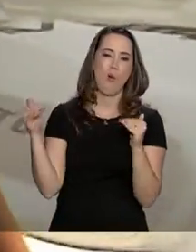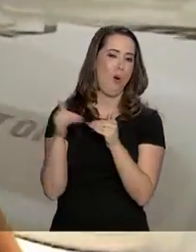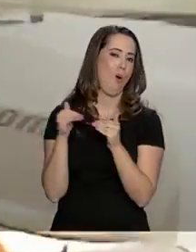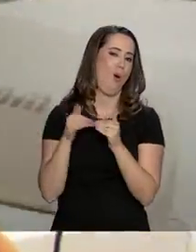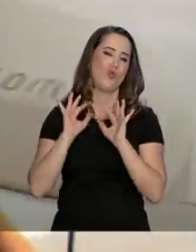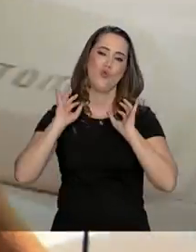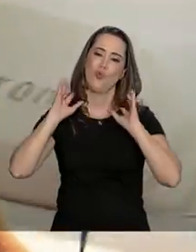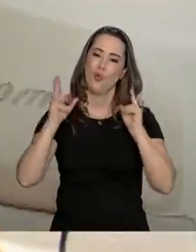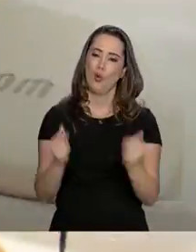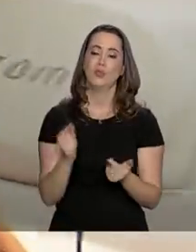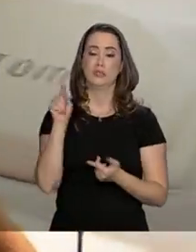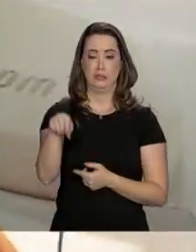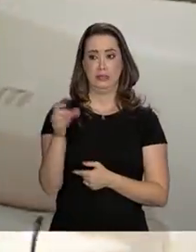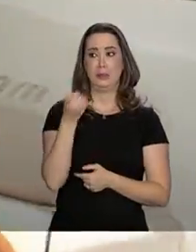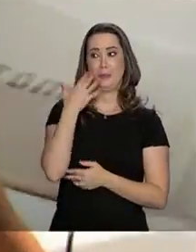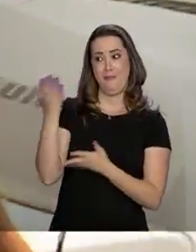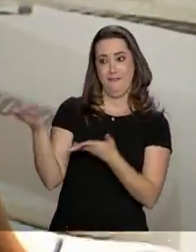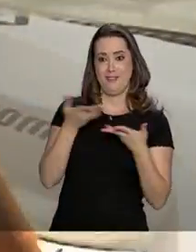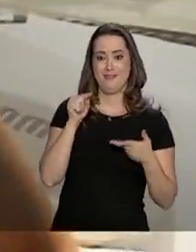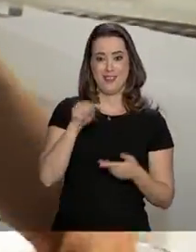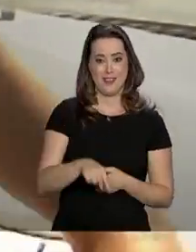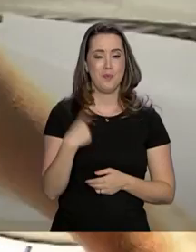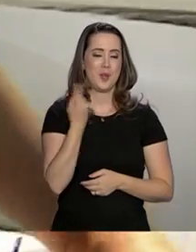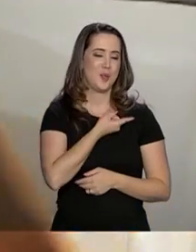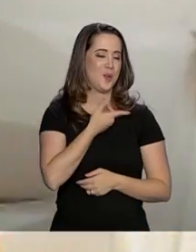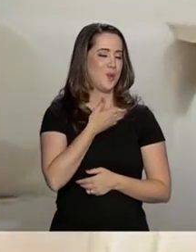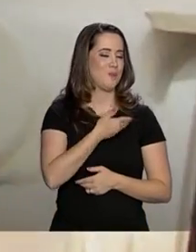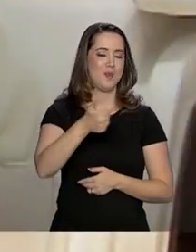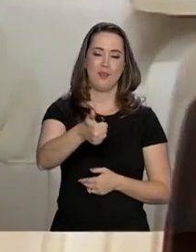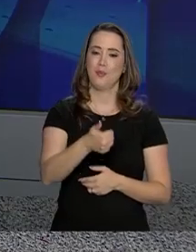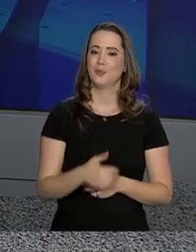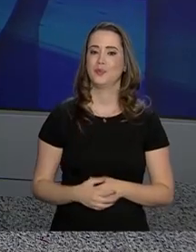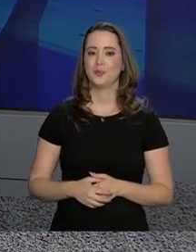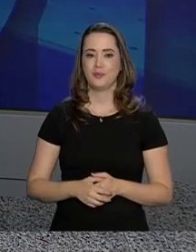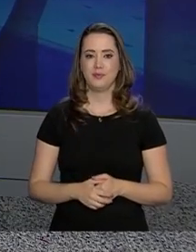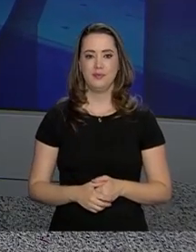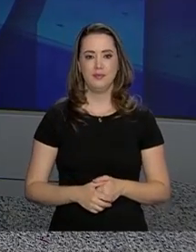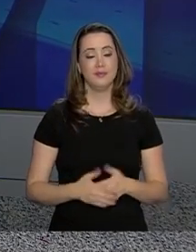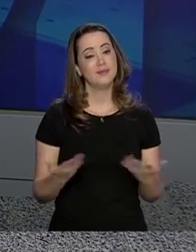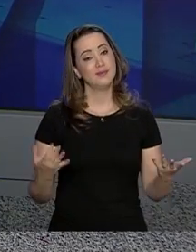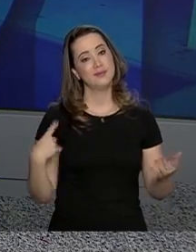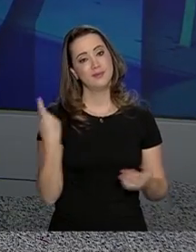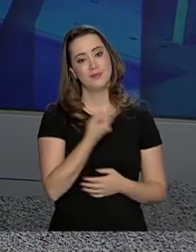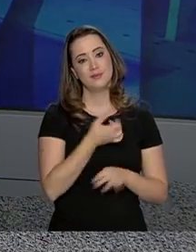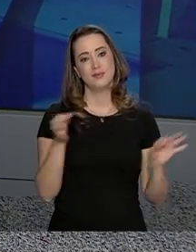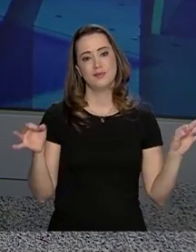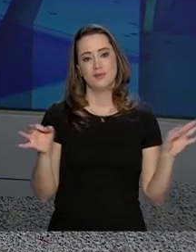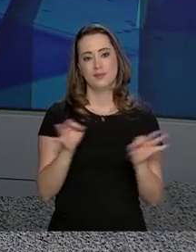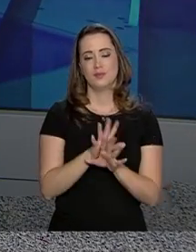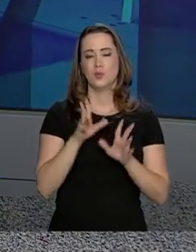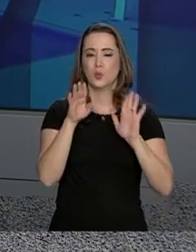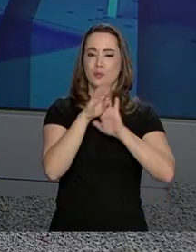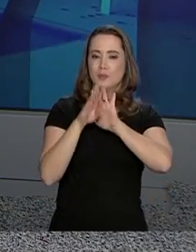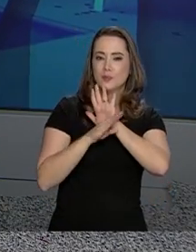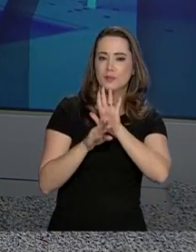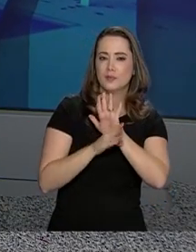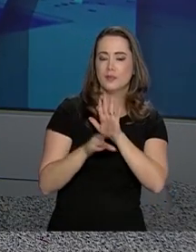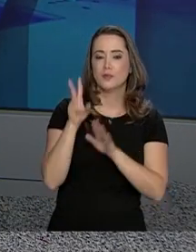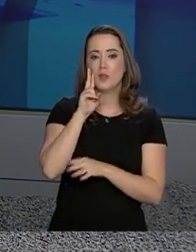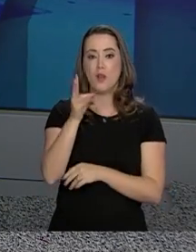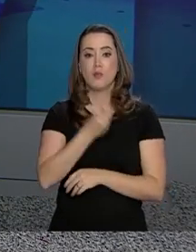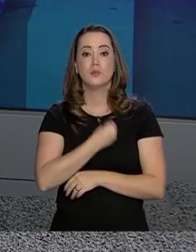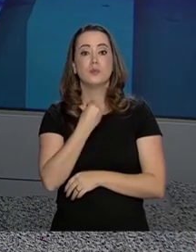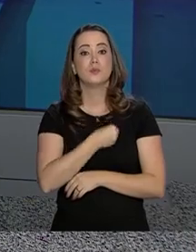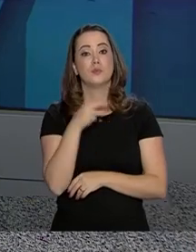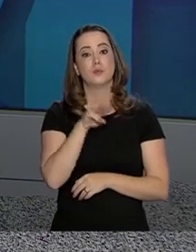e são realmente muito bem-vindos aqui. Para nós é uma tranquilidade. Nós ficamos por aqui. Toda a nossa programação vai